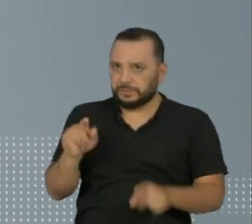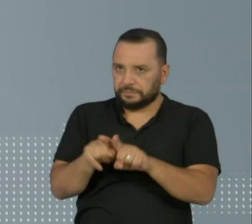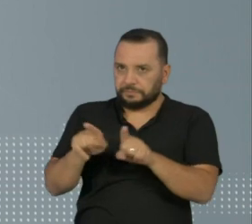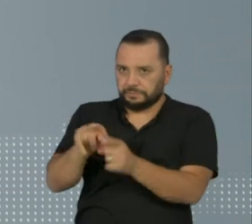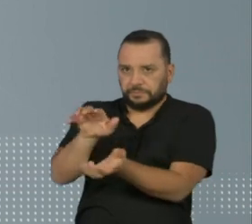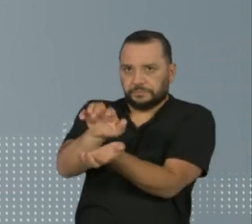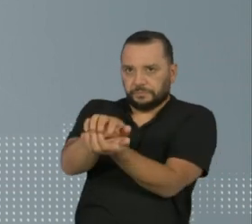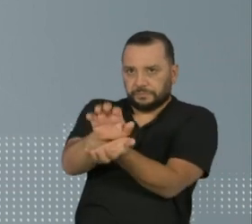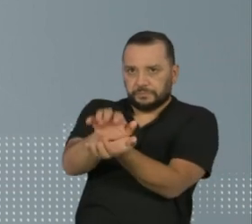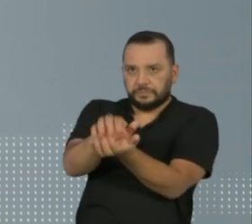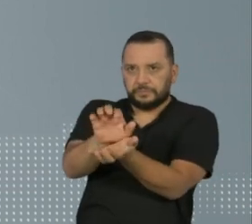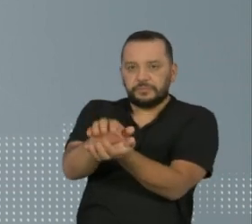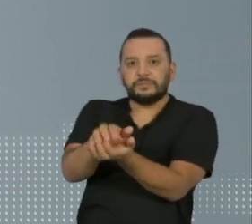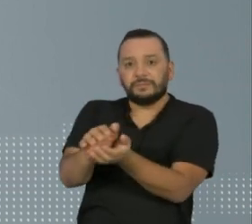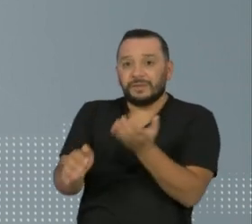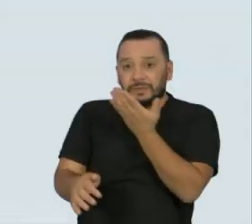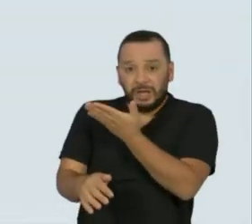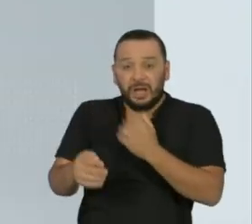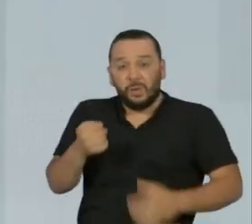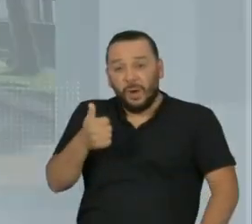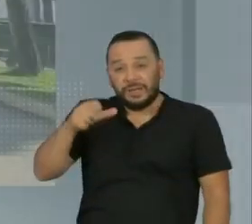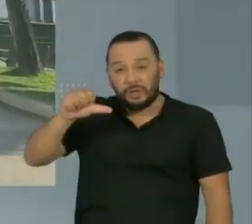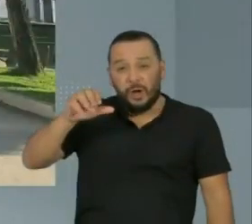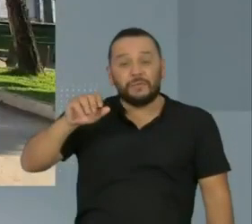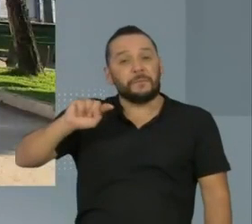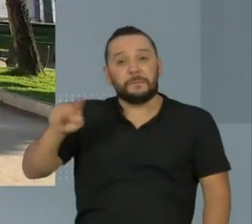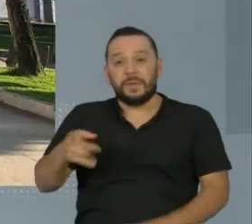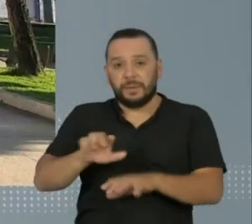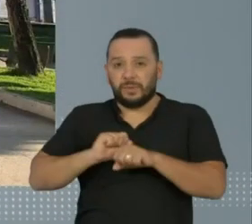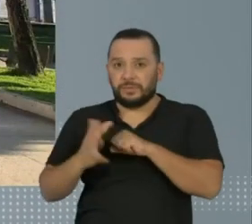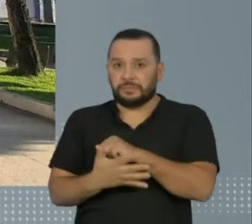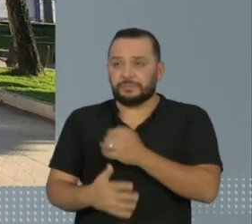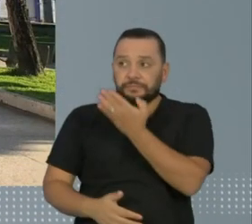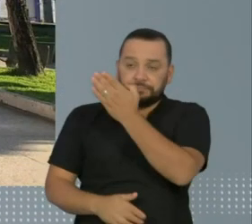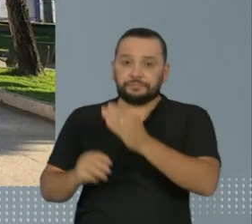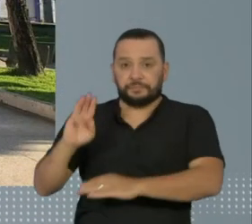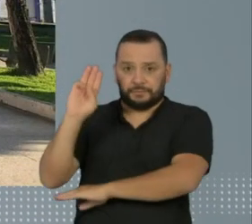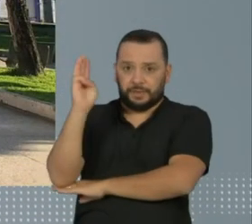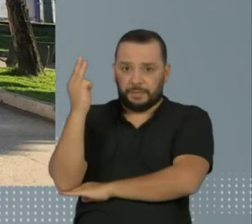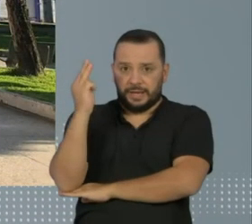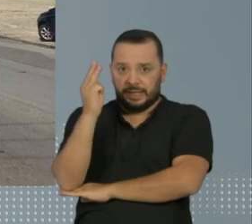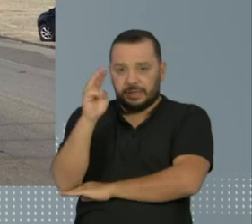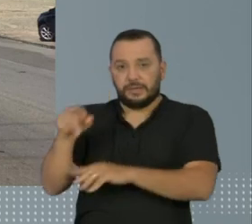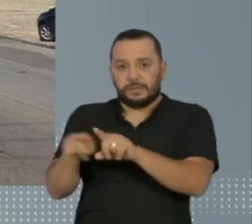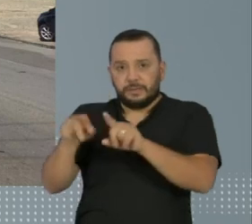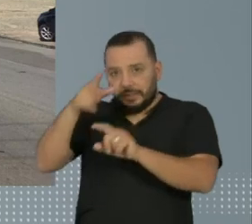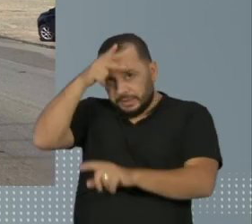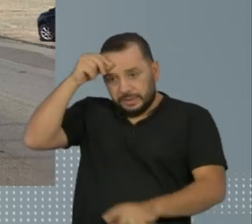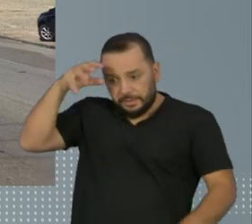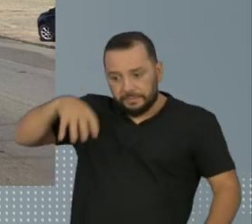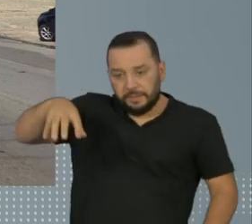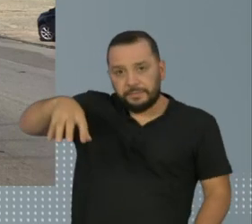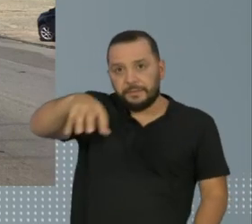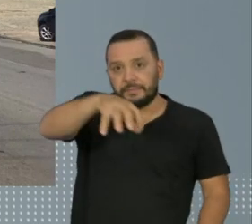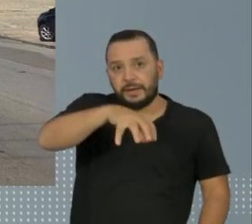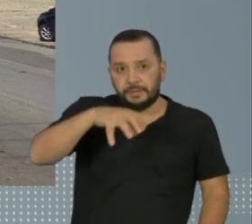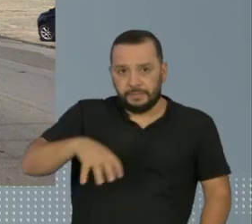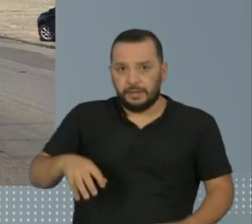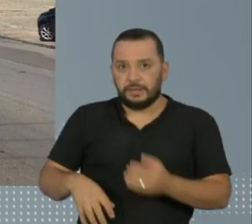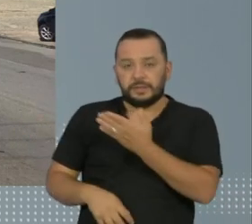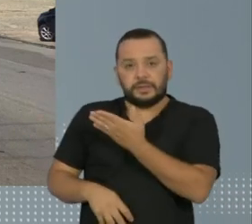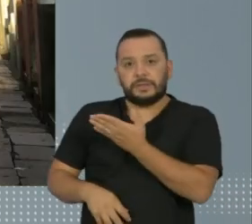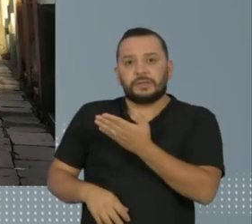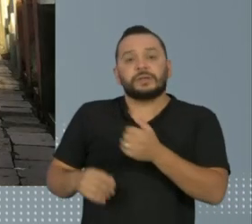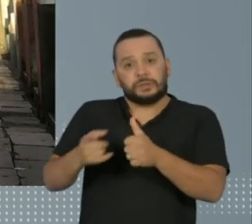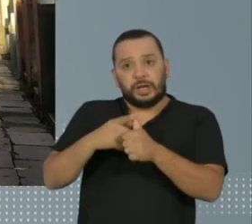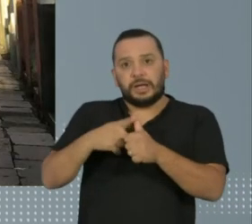casos no Nordeste, está próximo de 9 mil. Em São Luís do Maranhão e mais três municípios da região metropolitana, Passo do Limear, São